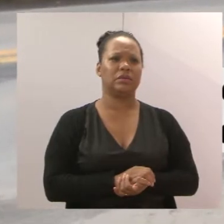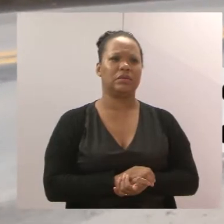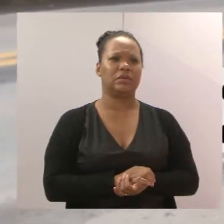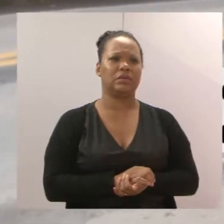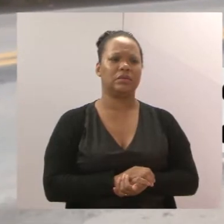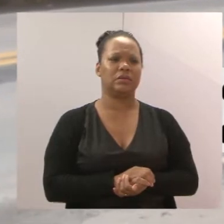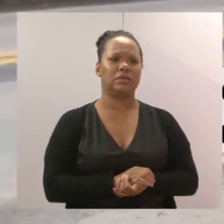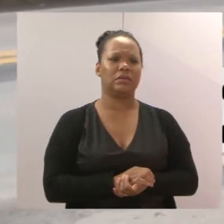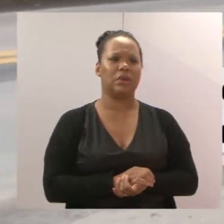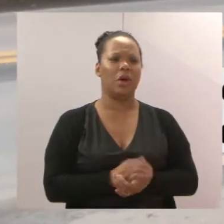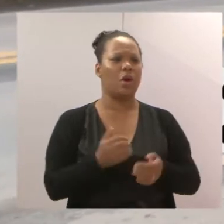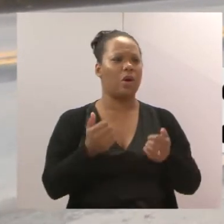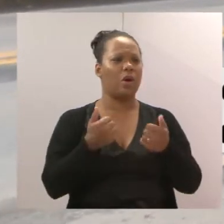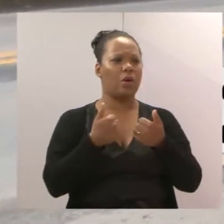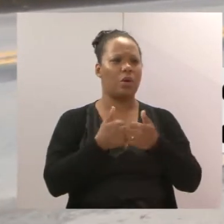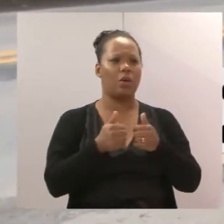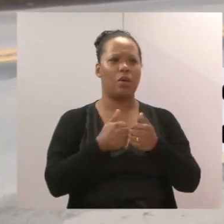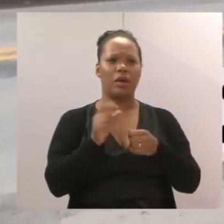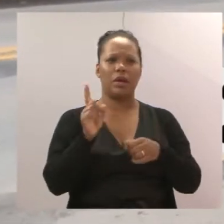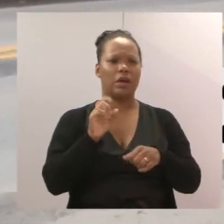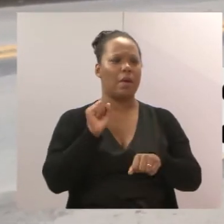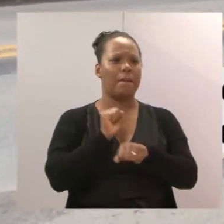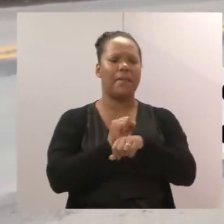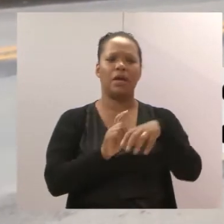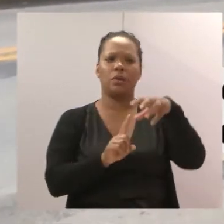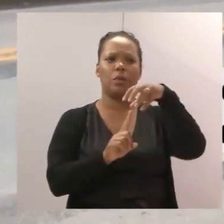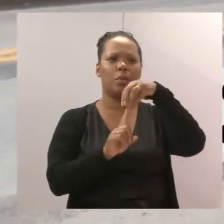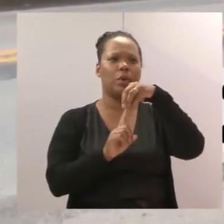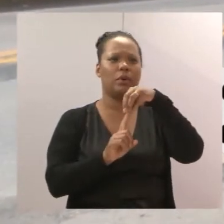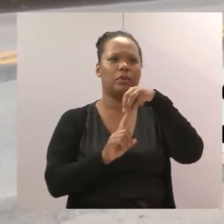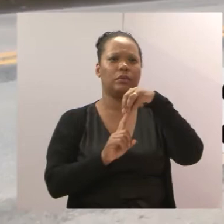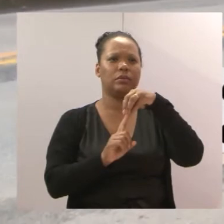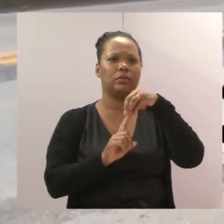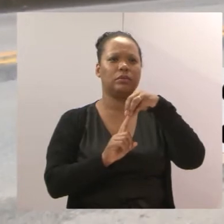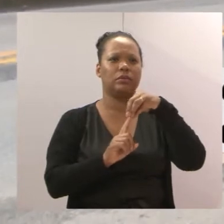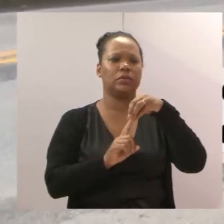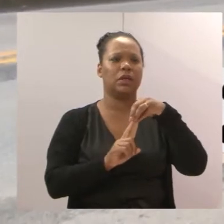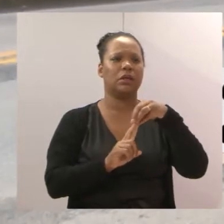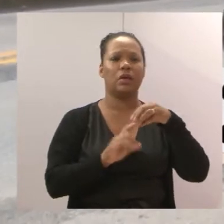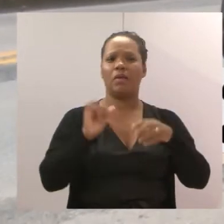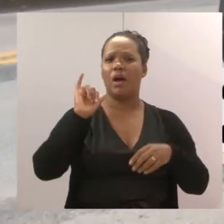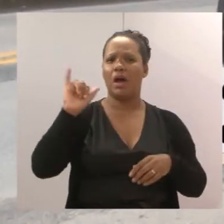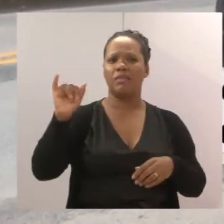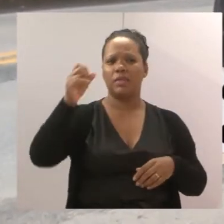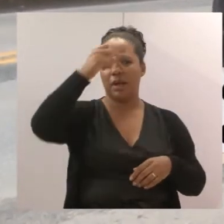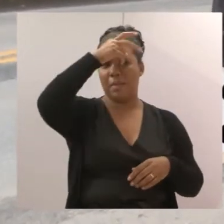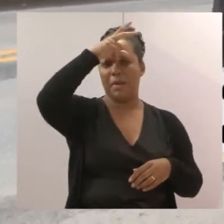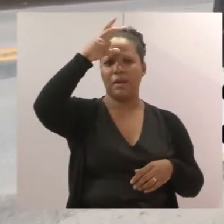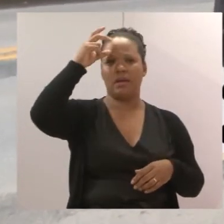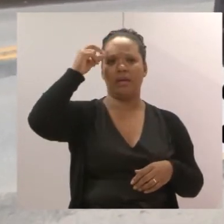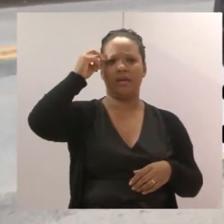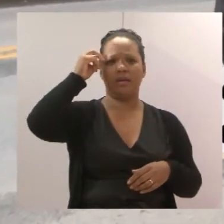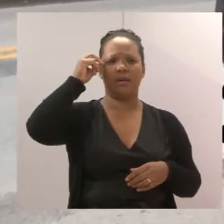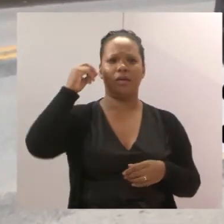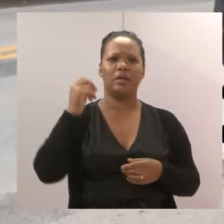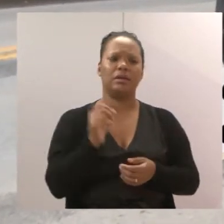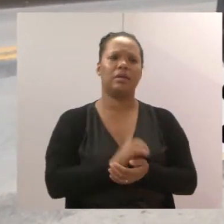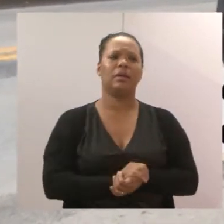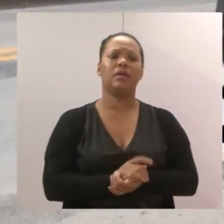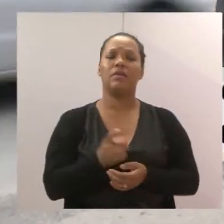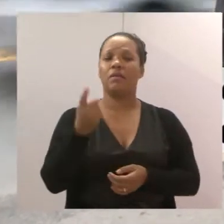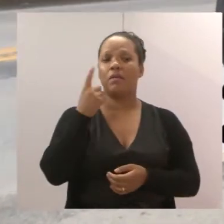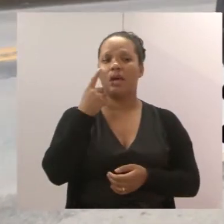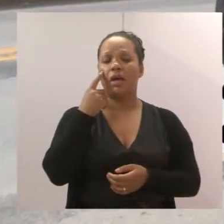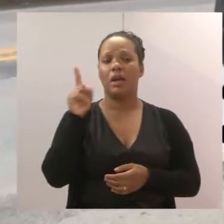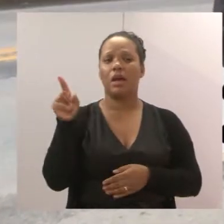coletivos não estão parando mais nesse ponto. Nós vamos levar isso aí para a prefeitura, para eles tomarem essas providências,